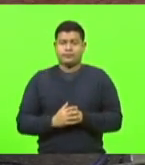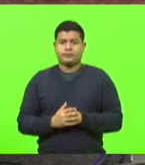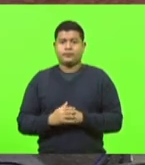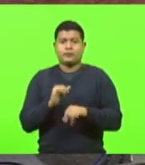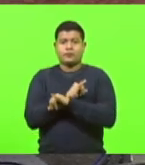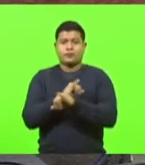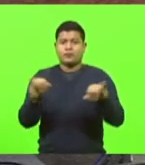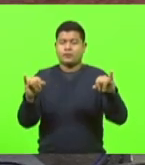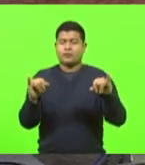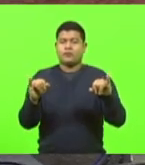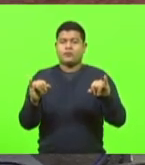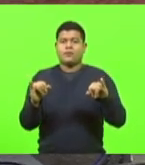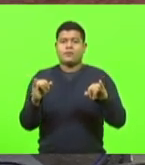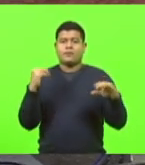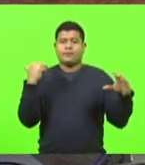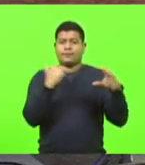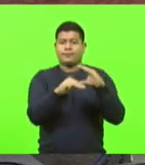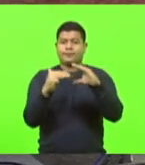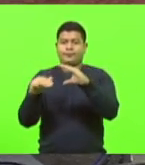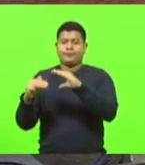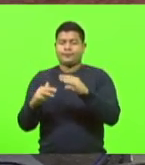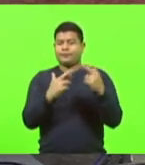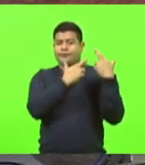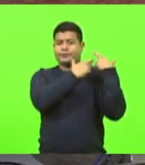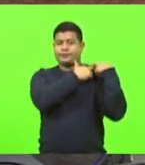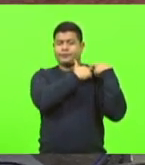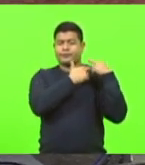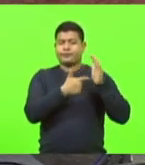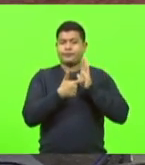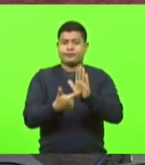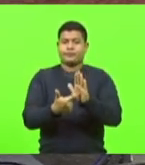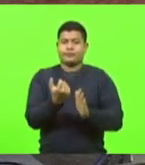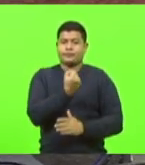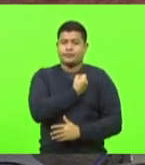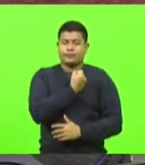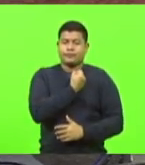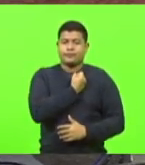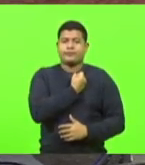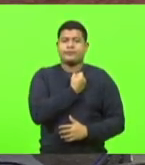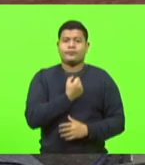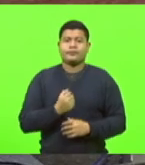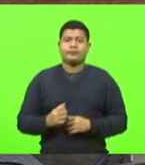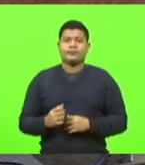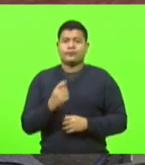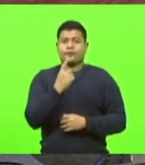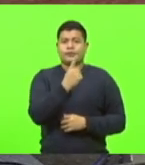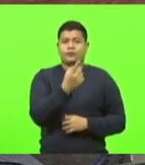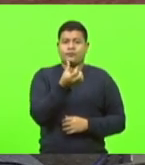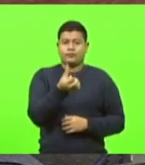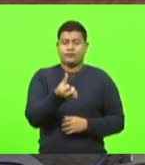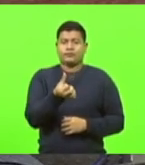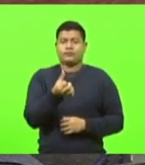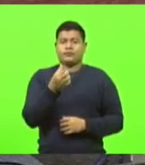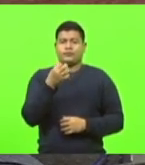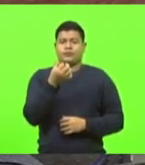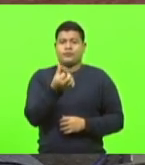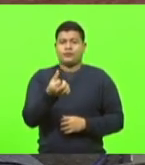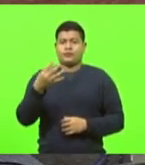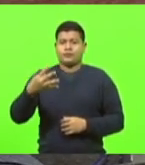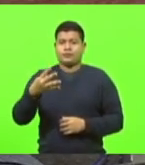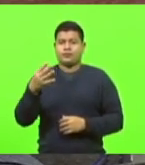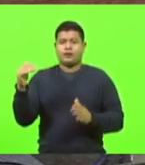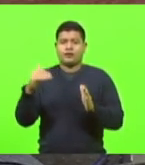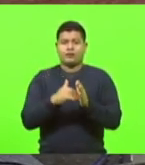comunicou que encaminhará aos destinatários as indicações o 1.664